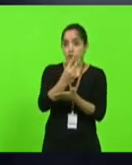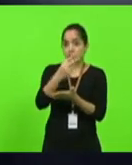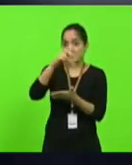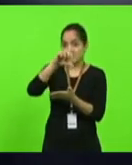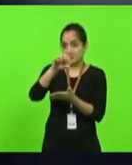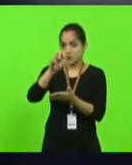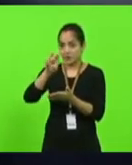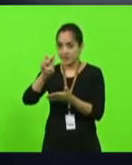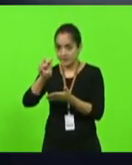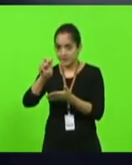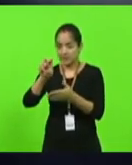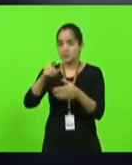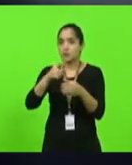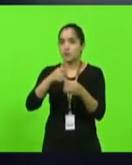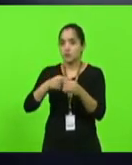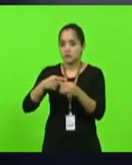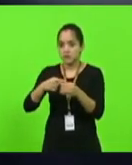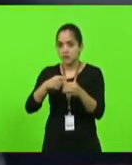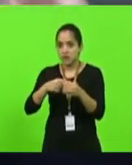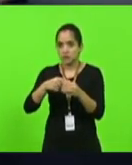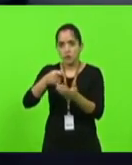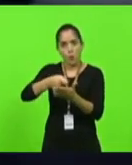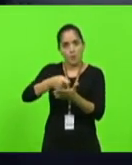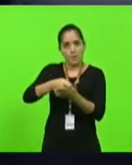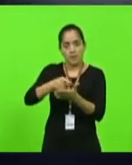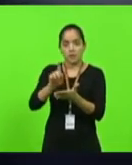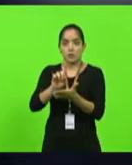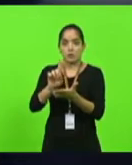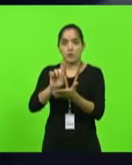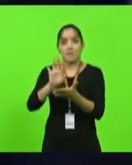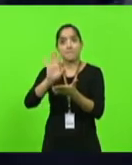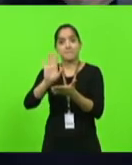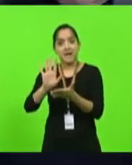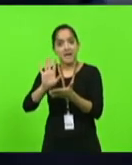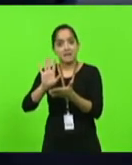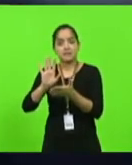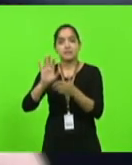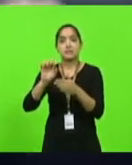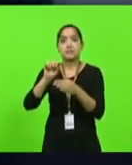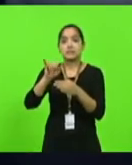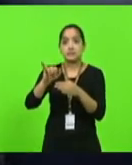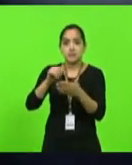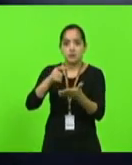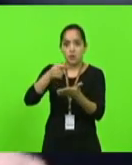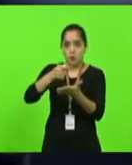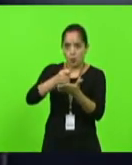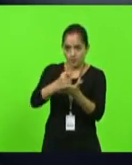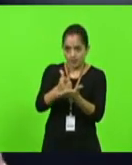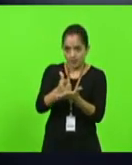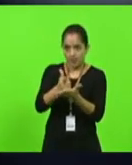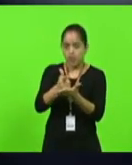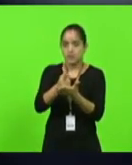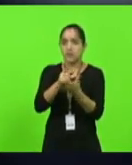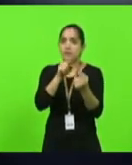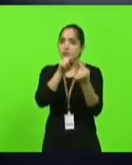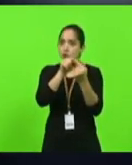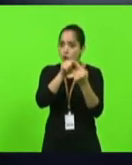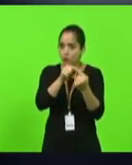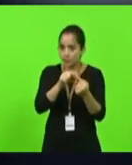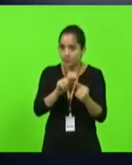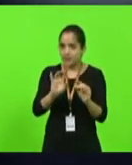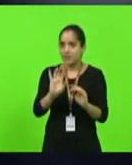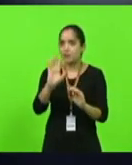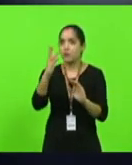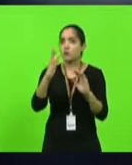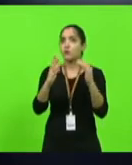municípios que não obrigam o Estado a comprar, quando comprar, compre característico para cada clima. aí